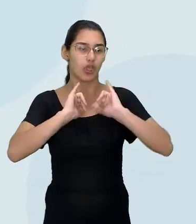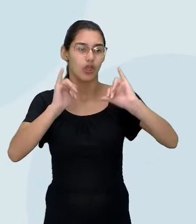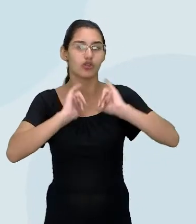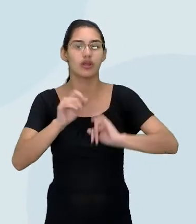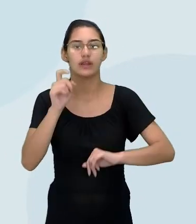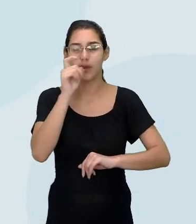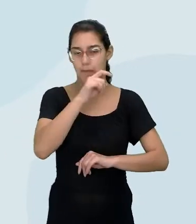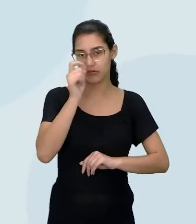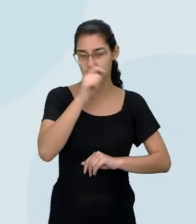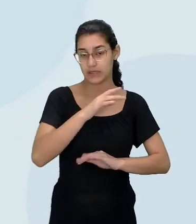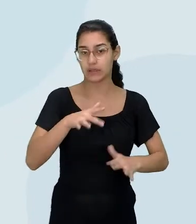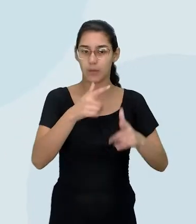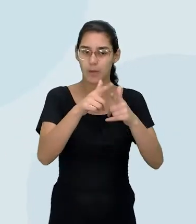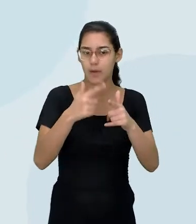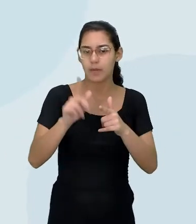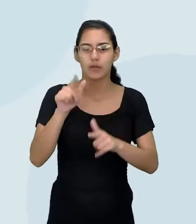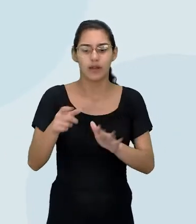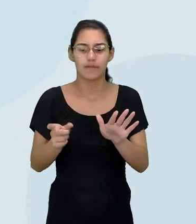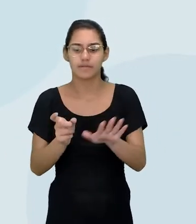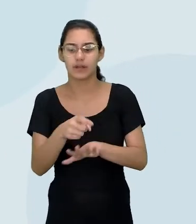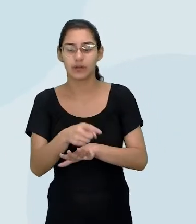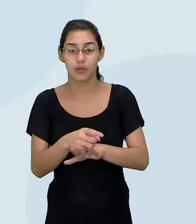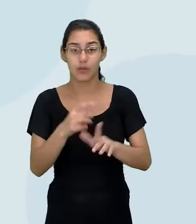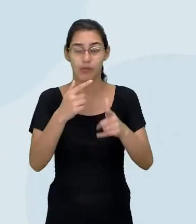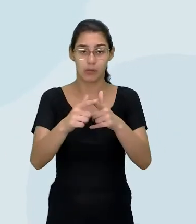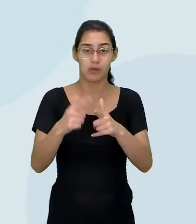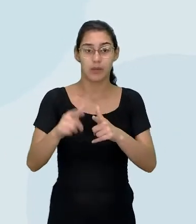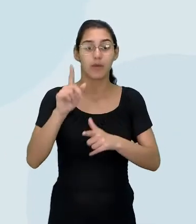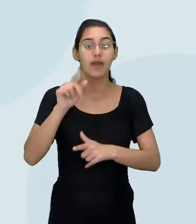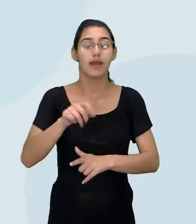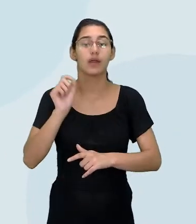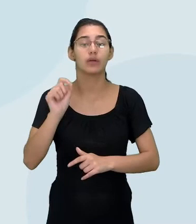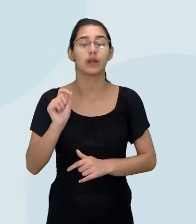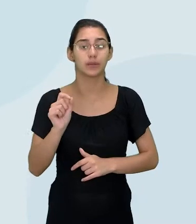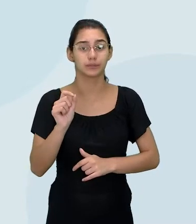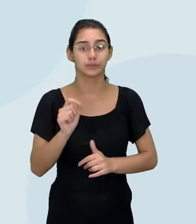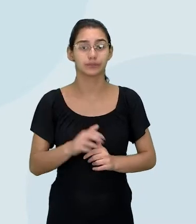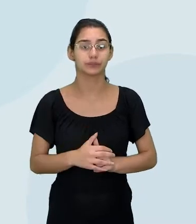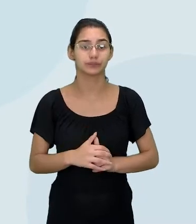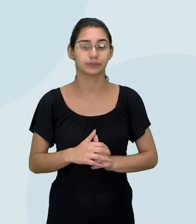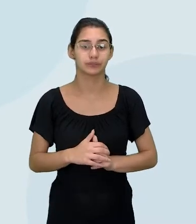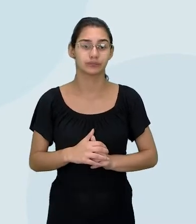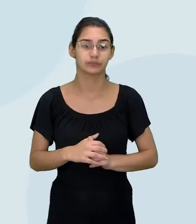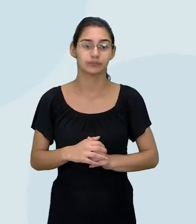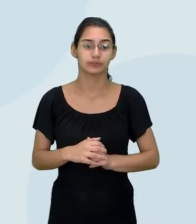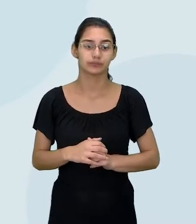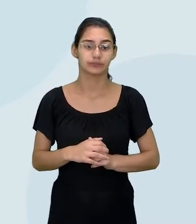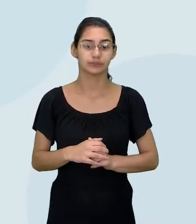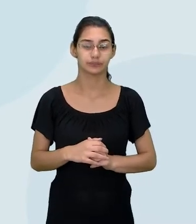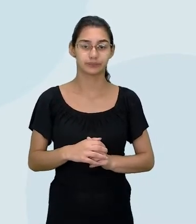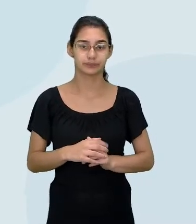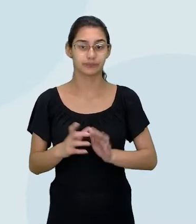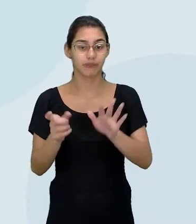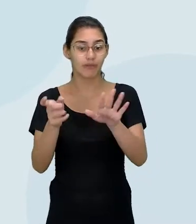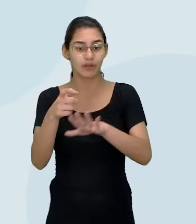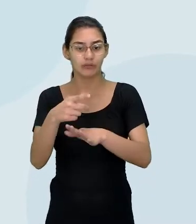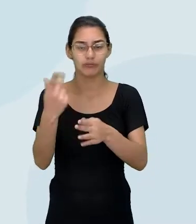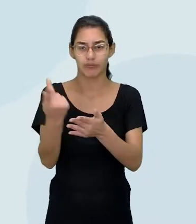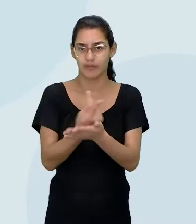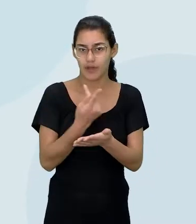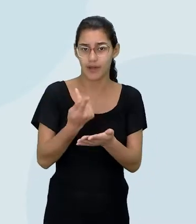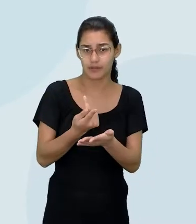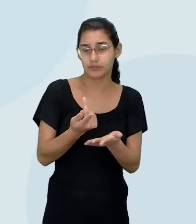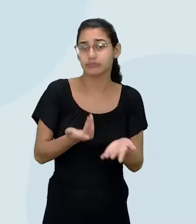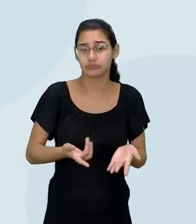falsas. Então, o problema não era fake news. O problema é que as fake news estavam erradas,